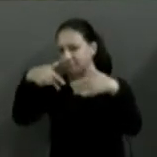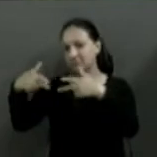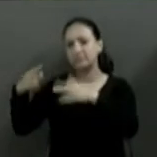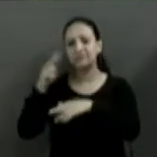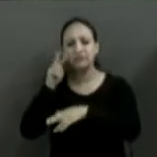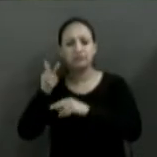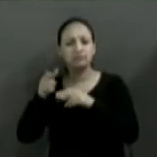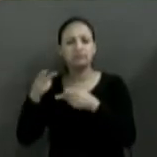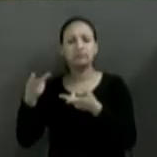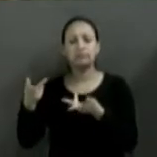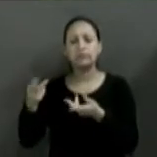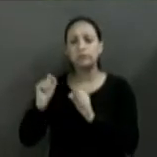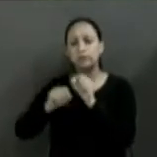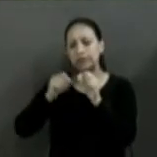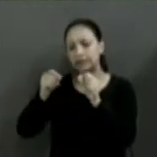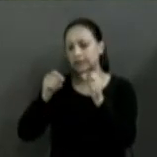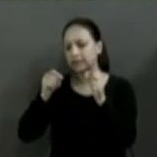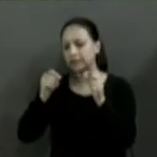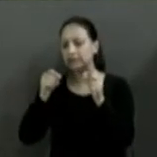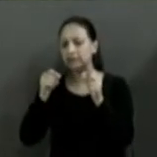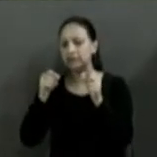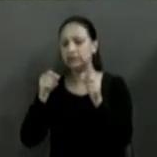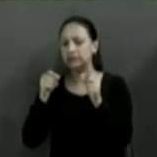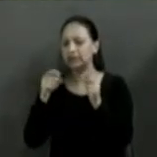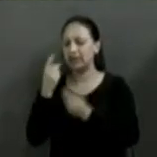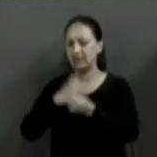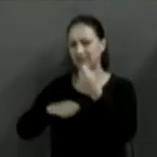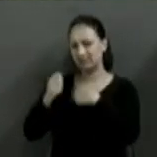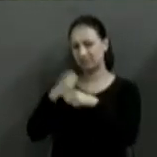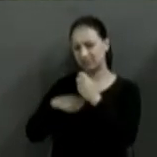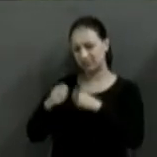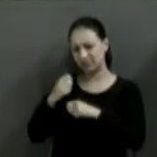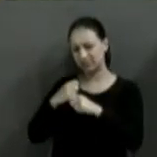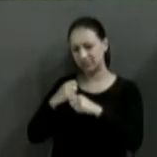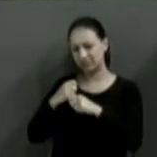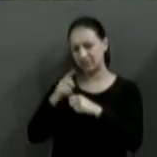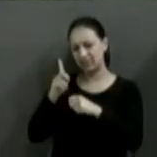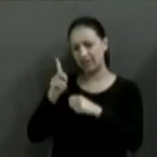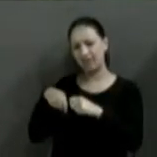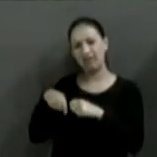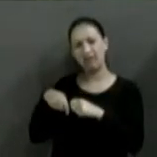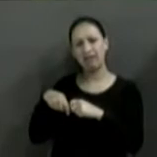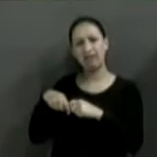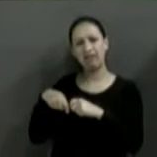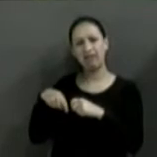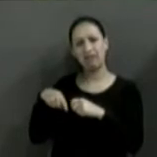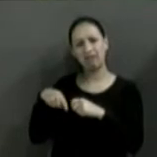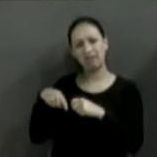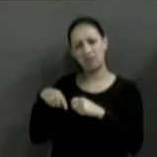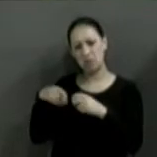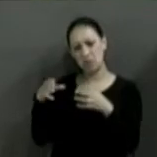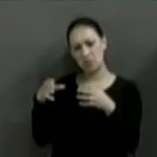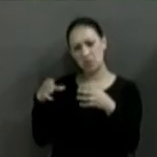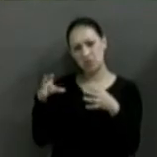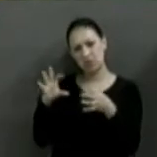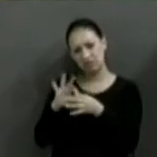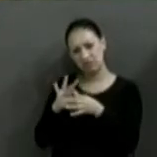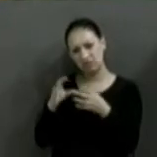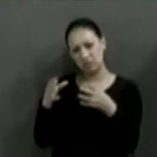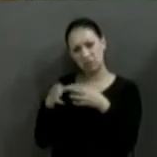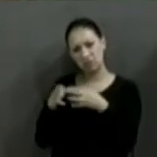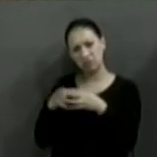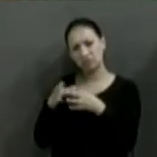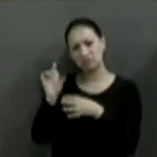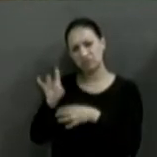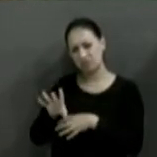que a administração é amarrada com um grupo de empresários.